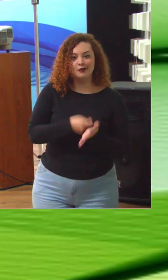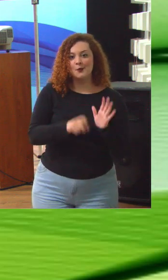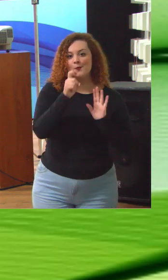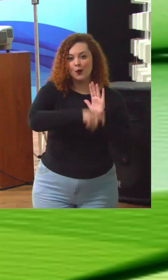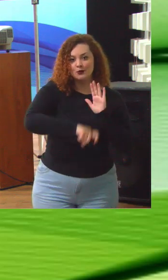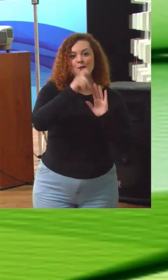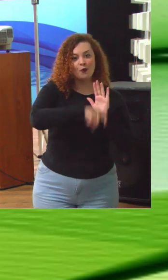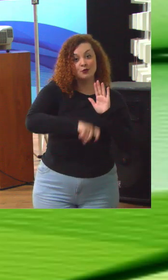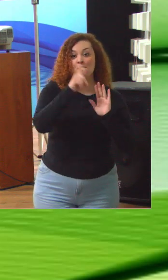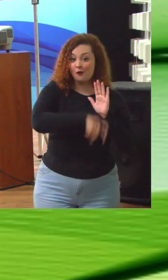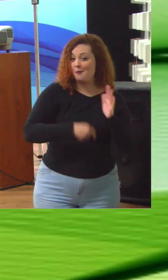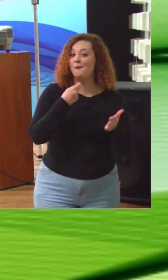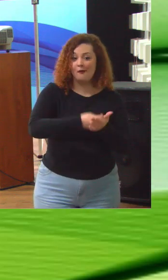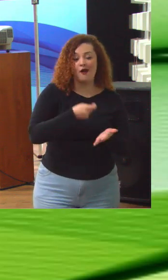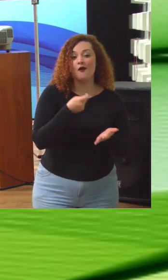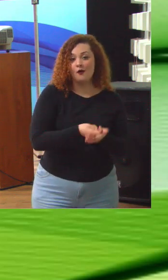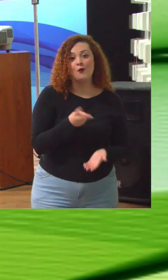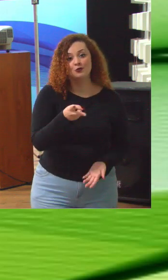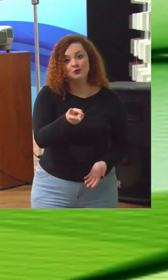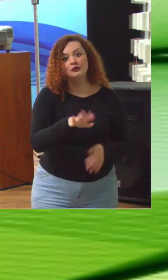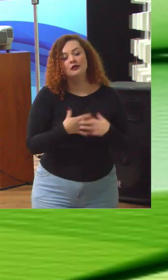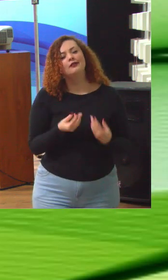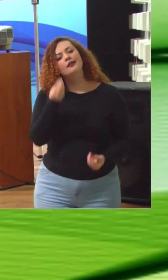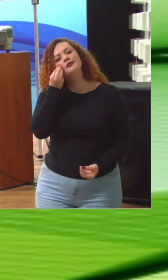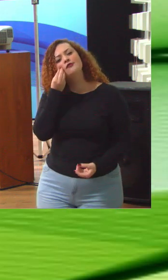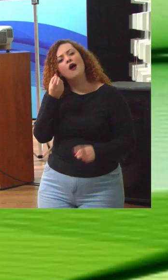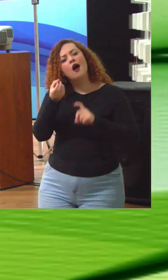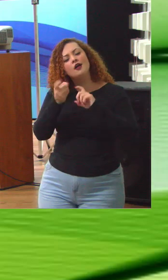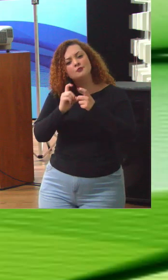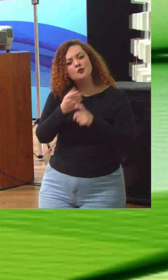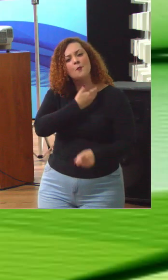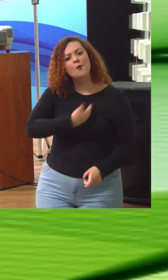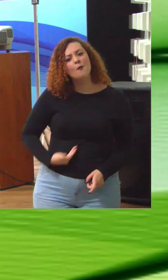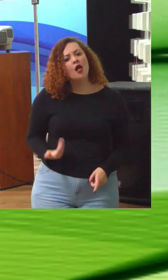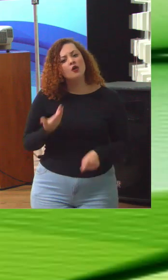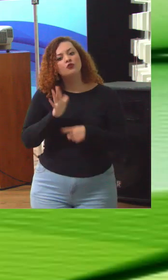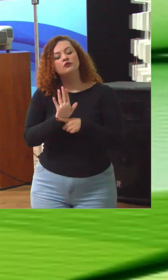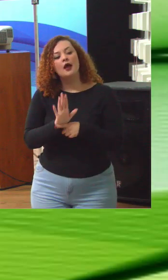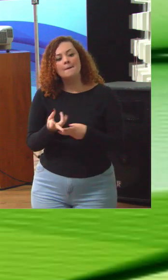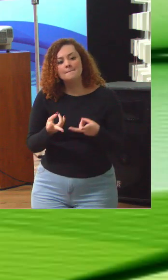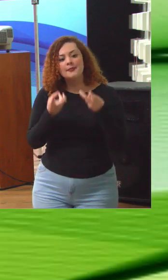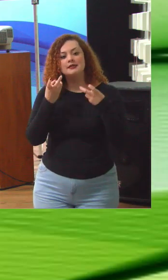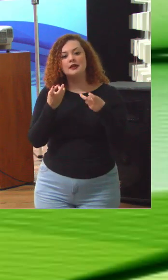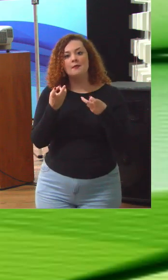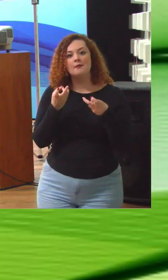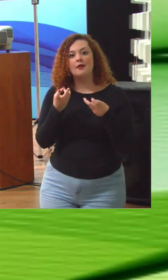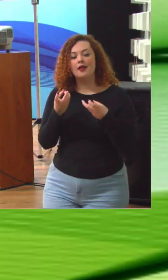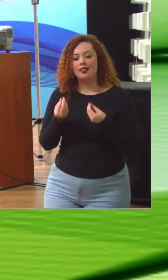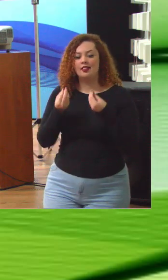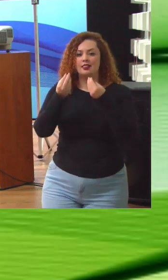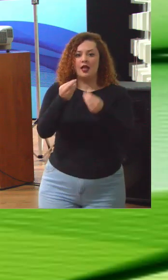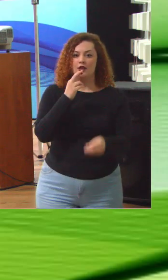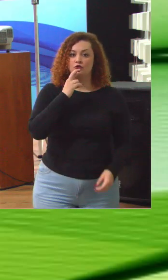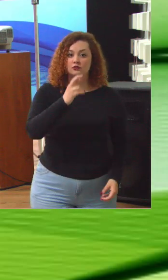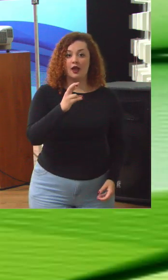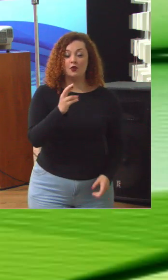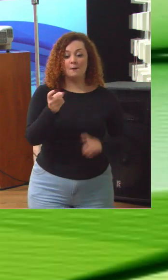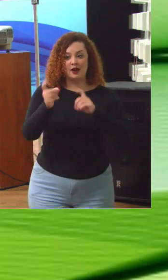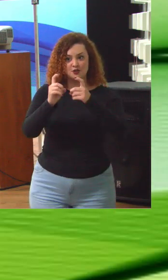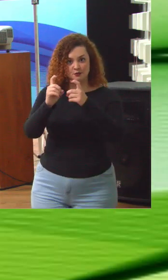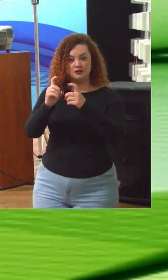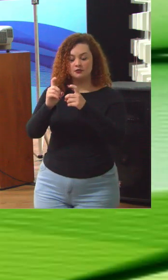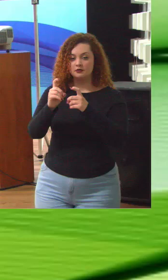maneira que nós possamos ajudar a administração pública a prioritariamente entregar esses resultados para a administração,